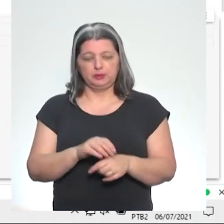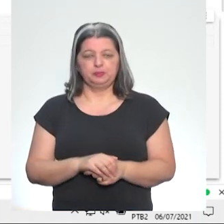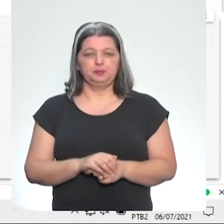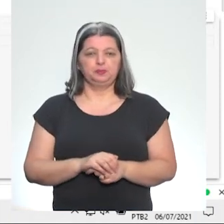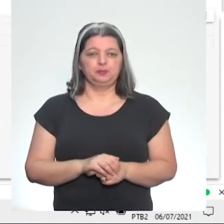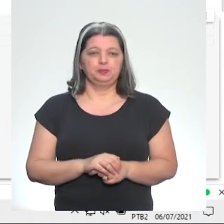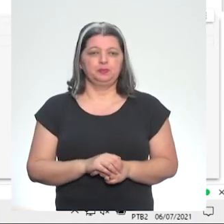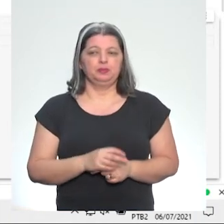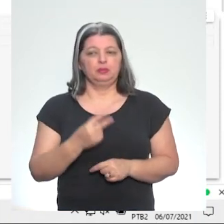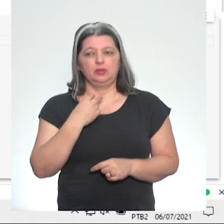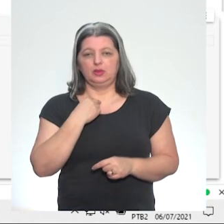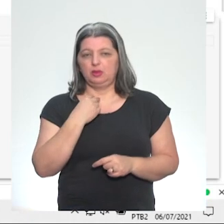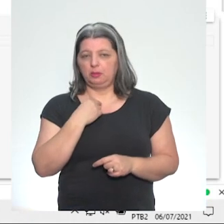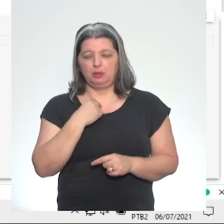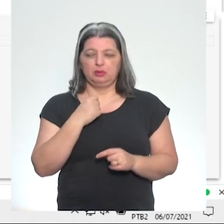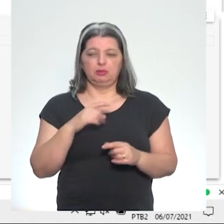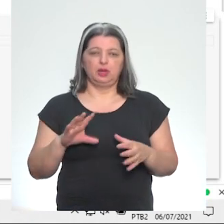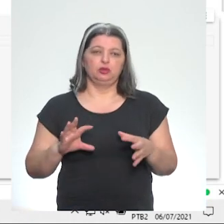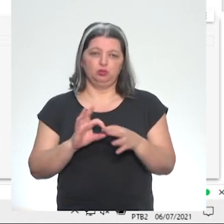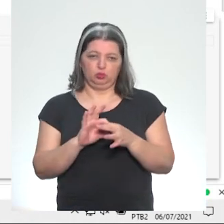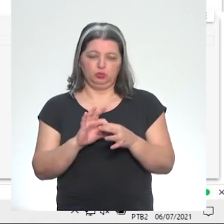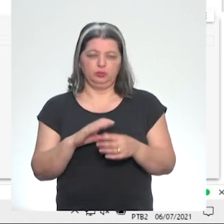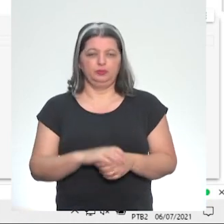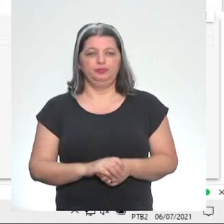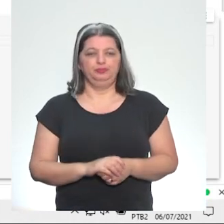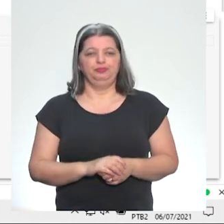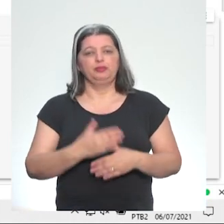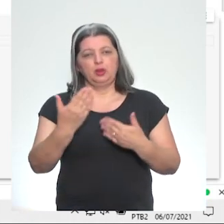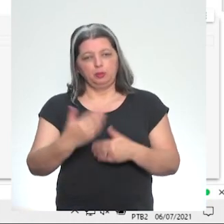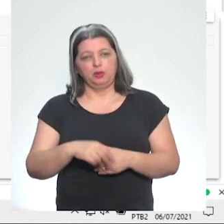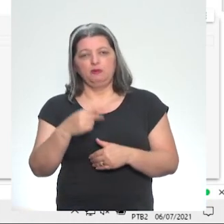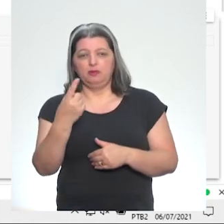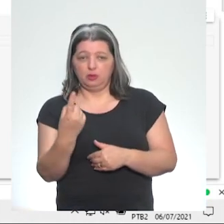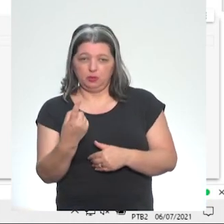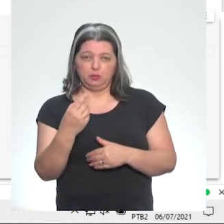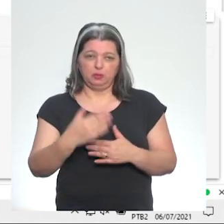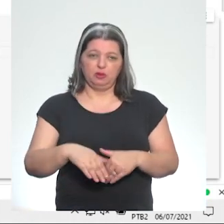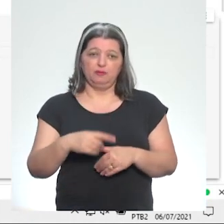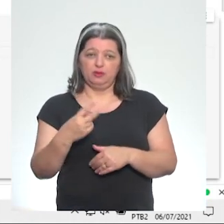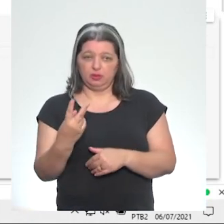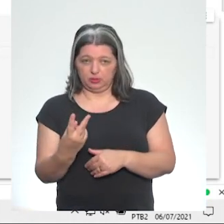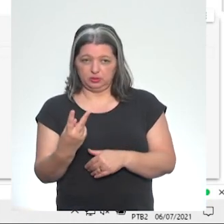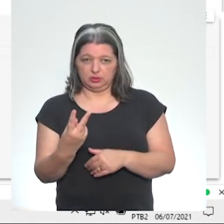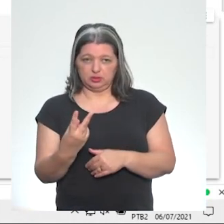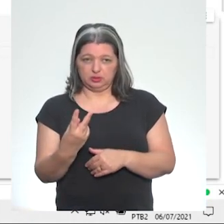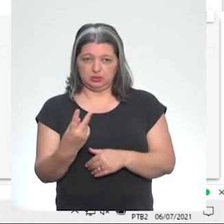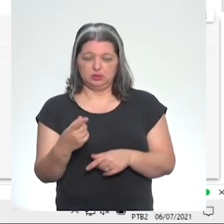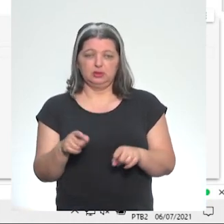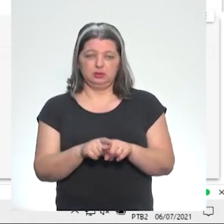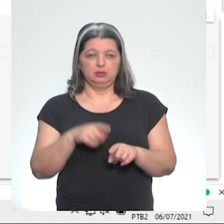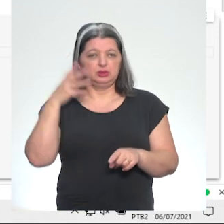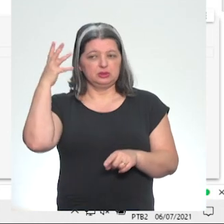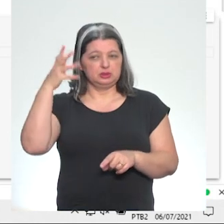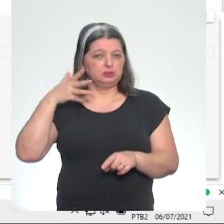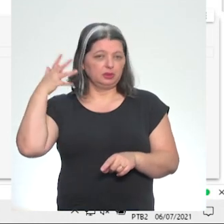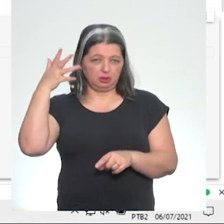escrever nome composto. Tudo junto. Prova 1, prova 2 e seminário, que eu gosto de seminário.